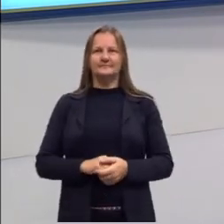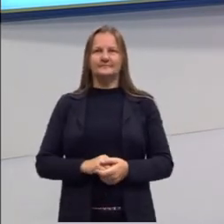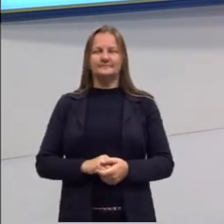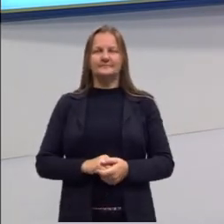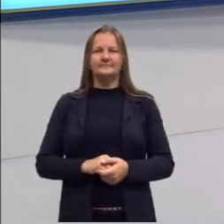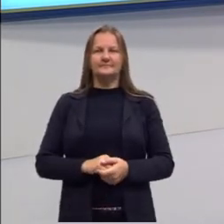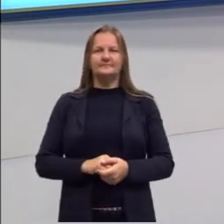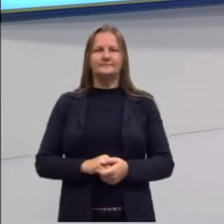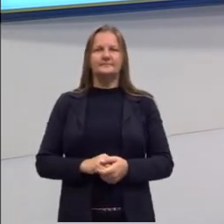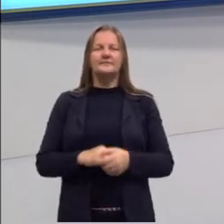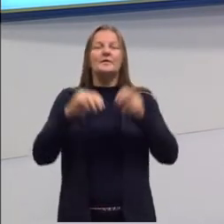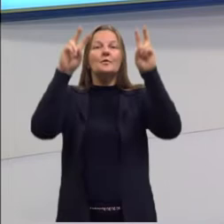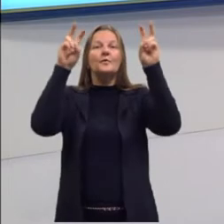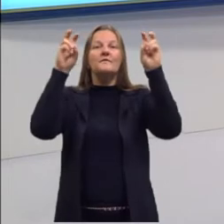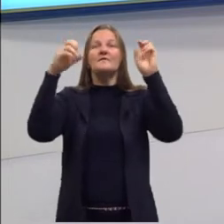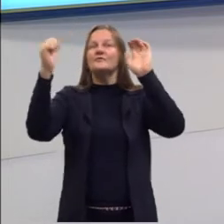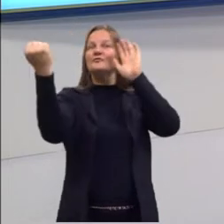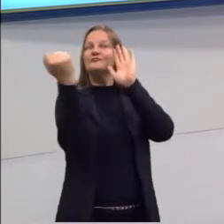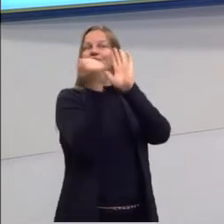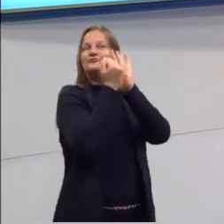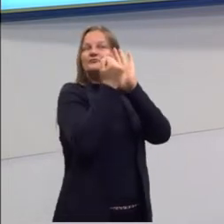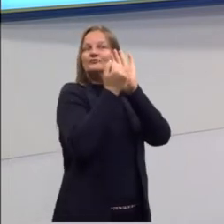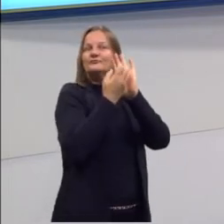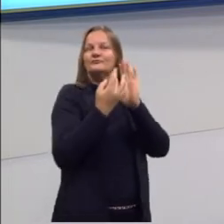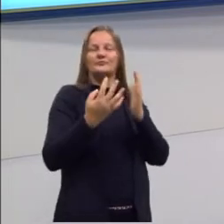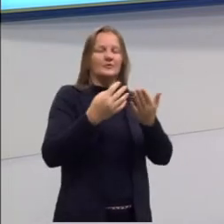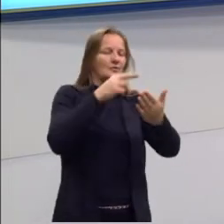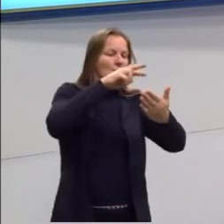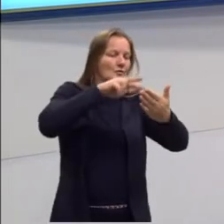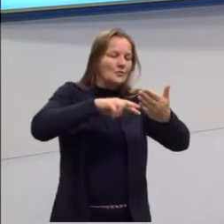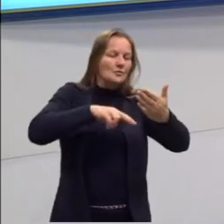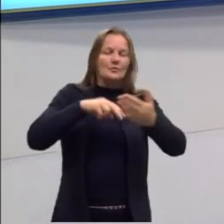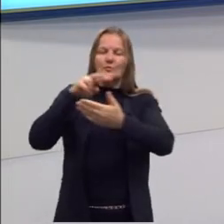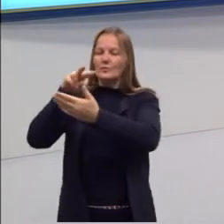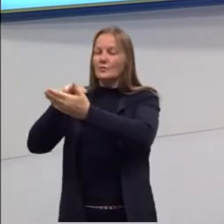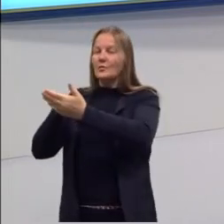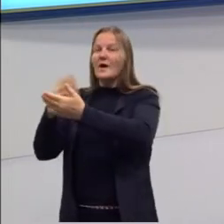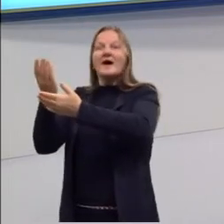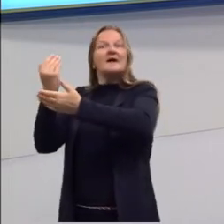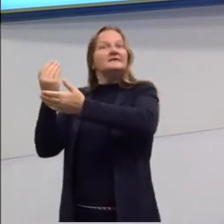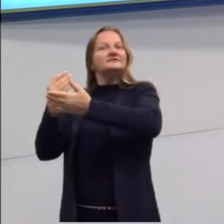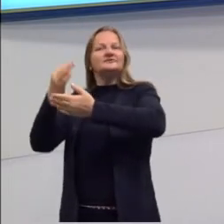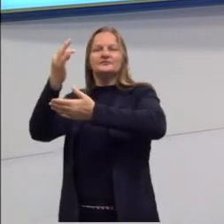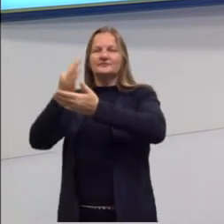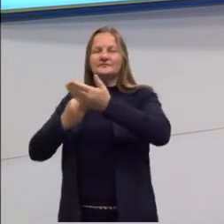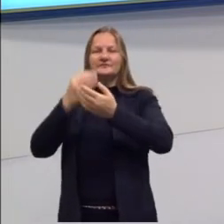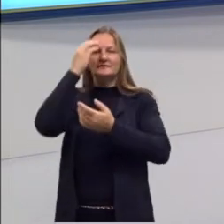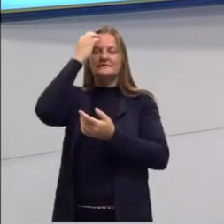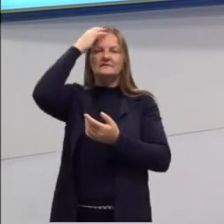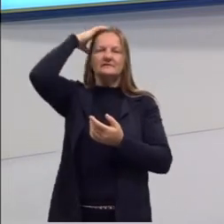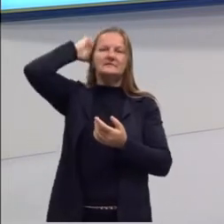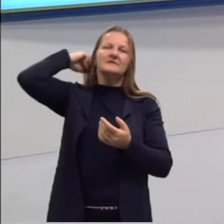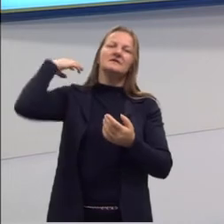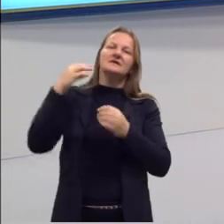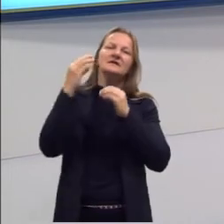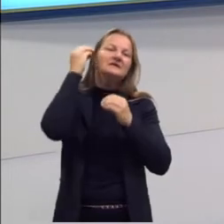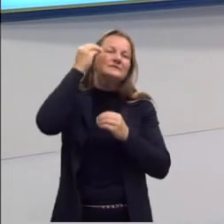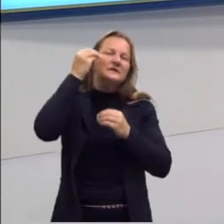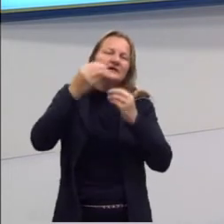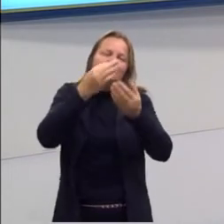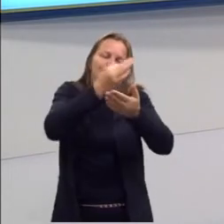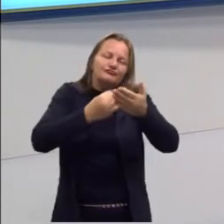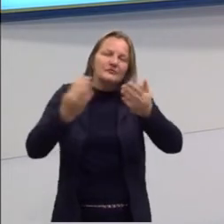Intertextualidade. Esse é o efeito que dá pra gente essa ideia de que a gente já viu alguma coisa mais de uma vez.